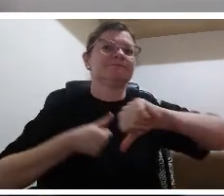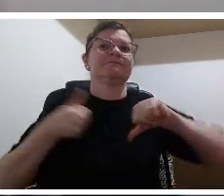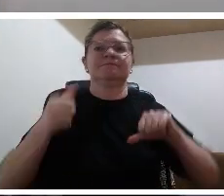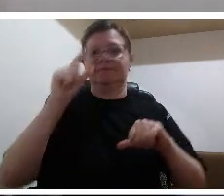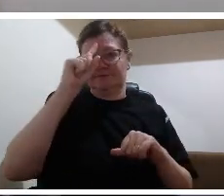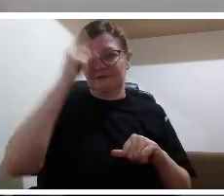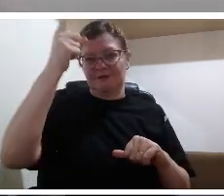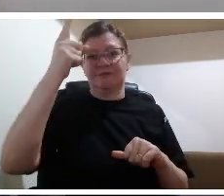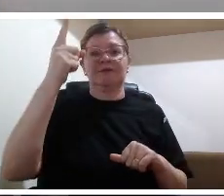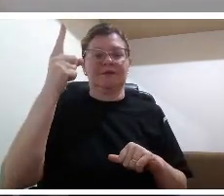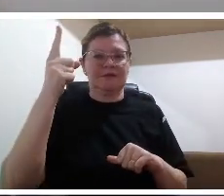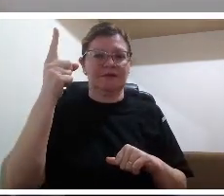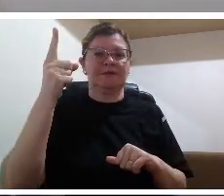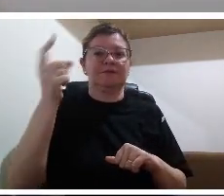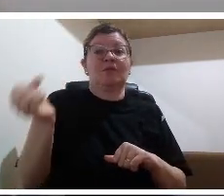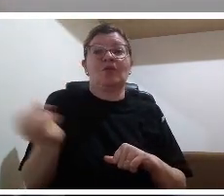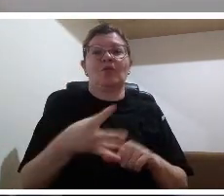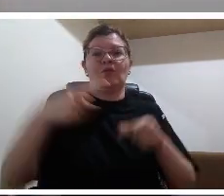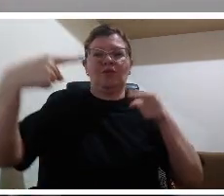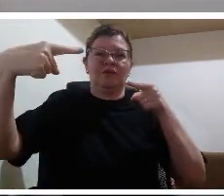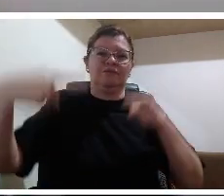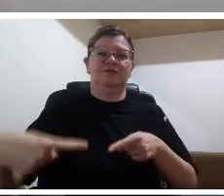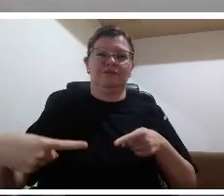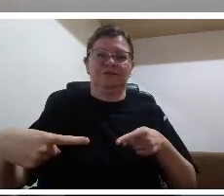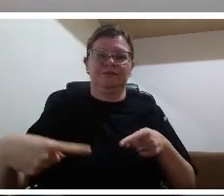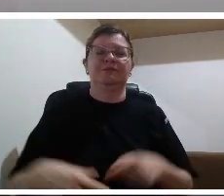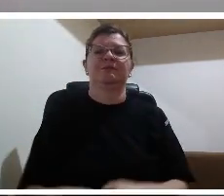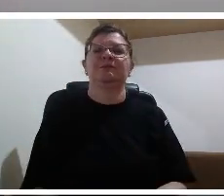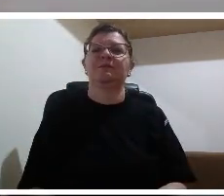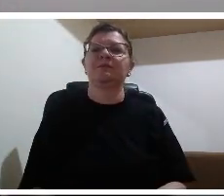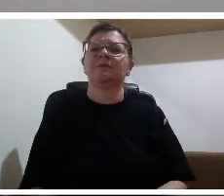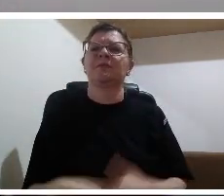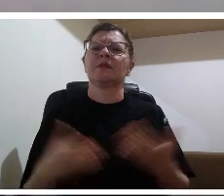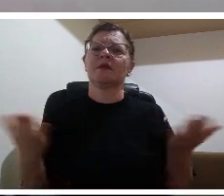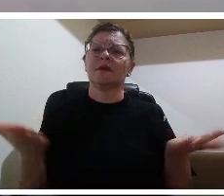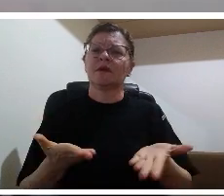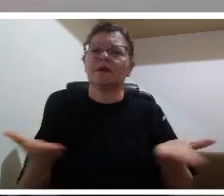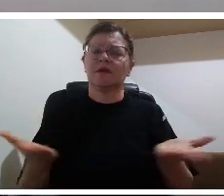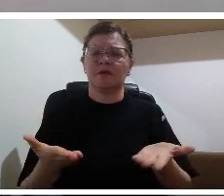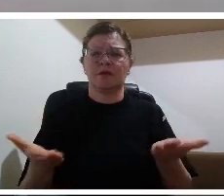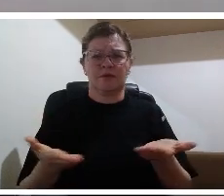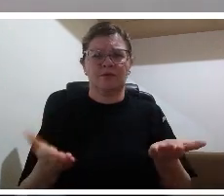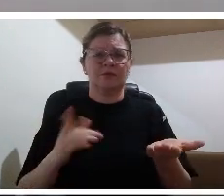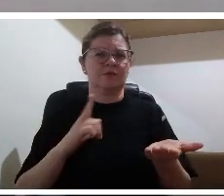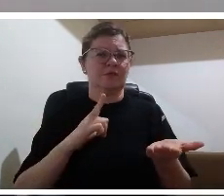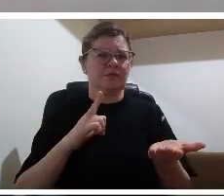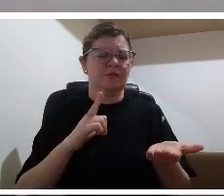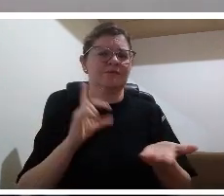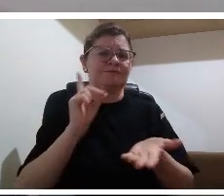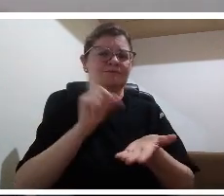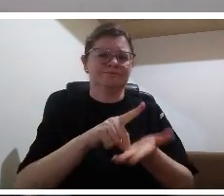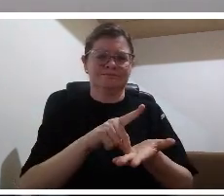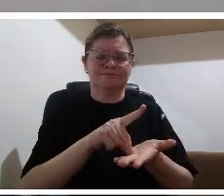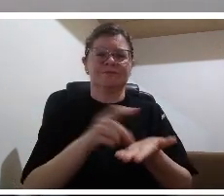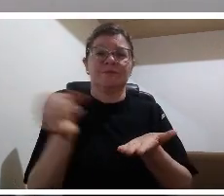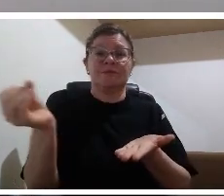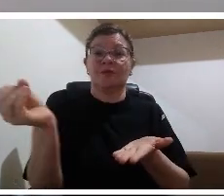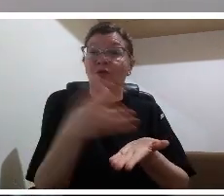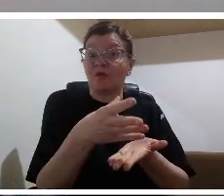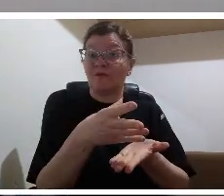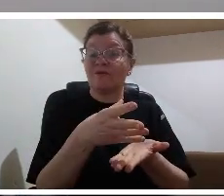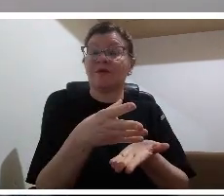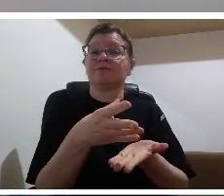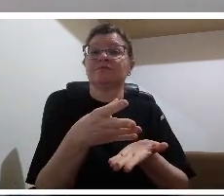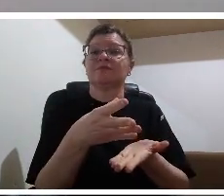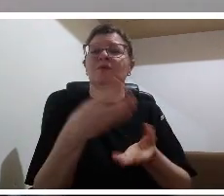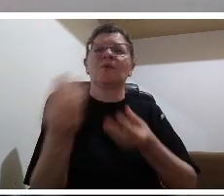como que a gente pode pensar o conceito o conceito de mediação que é tão importante nesse processo